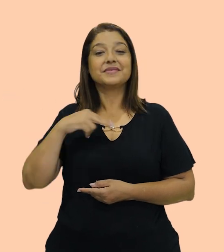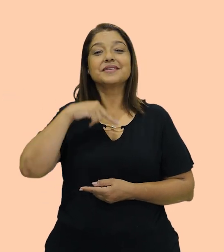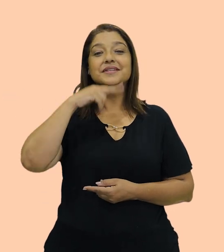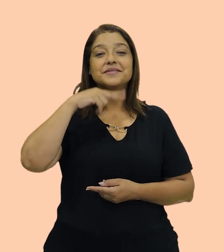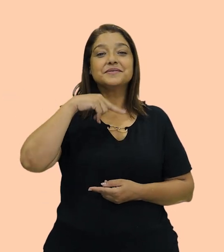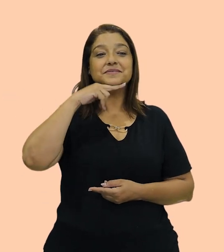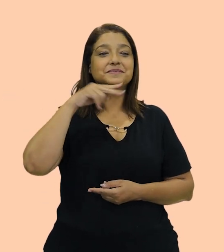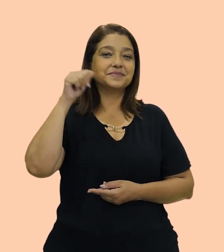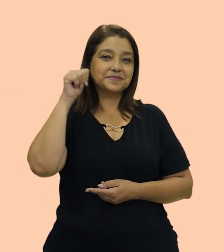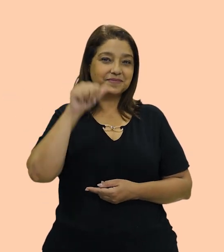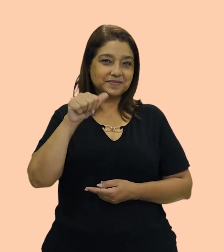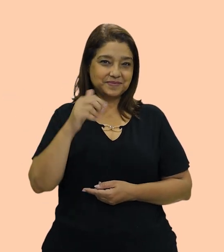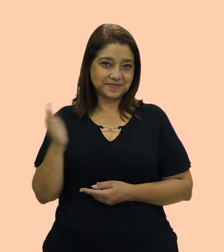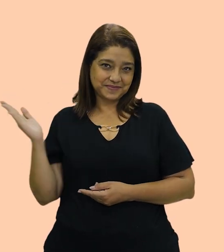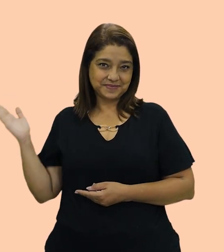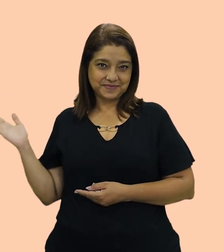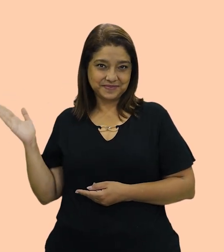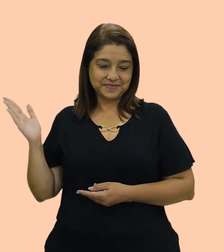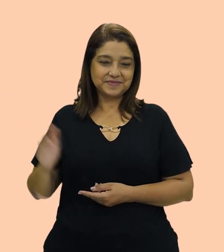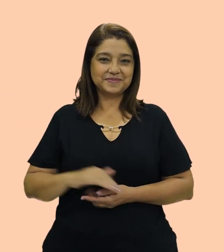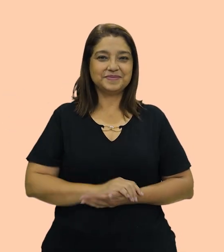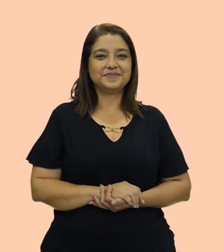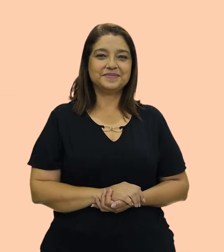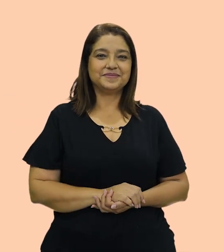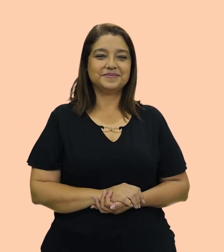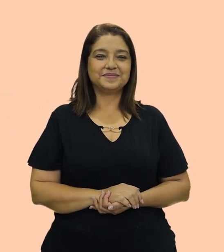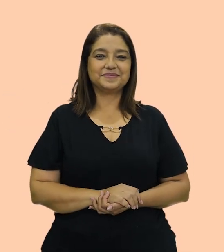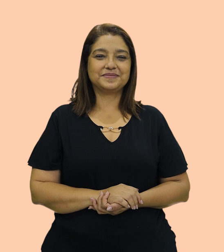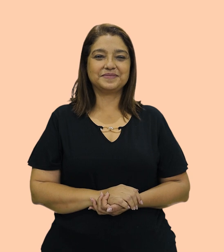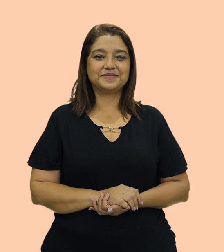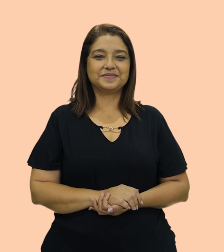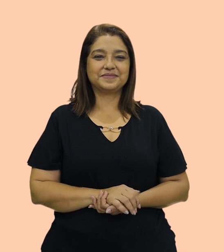Que é neta. Grands daughter.